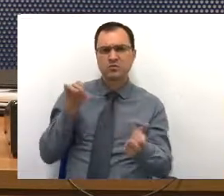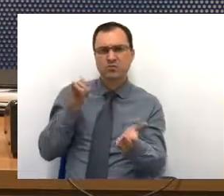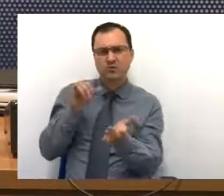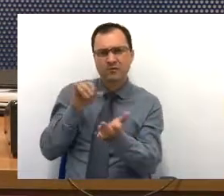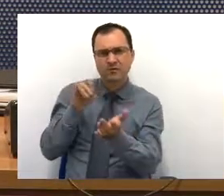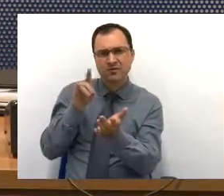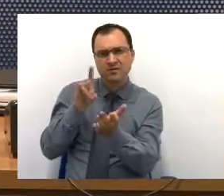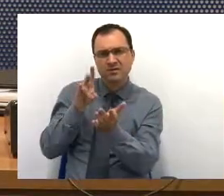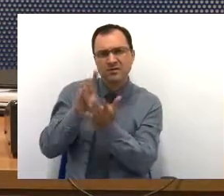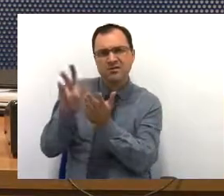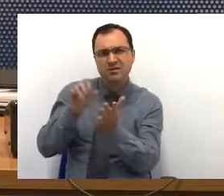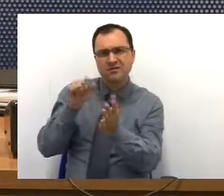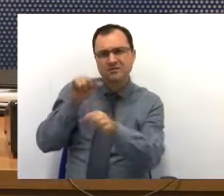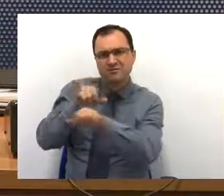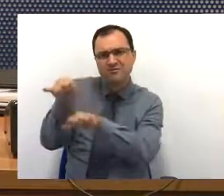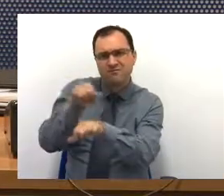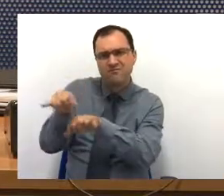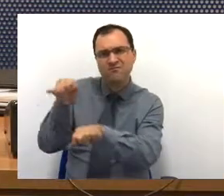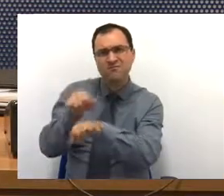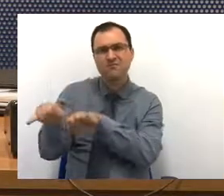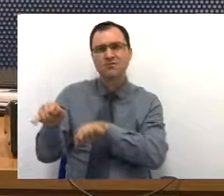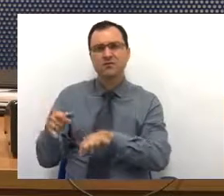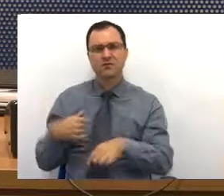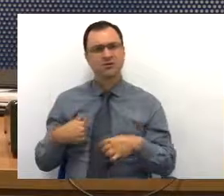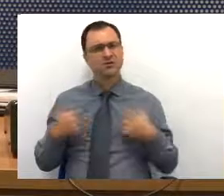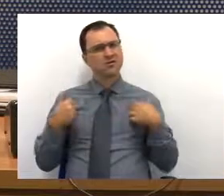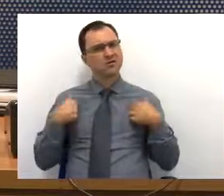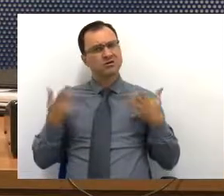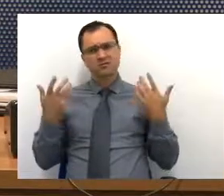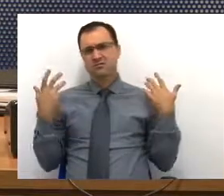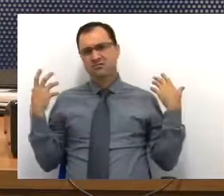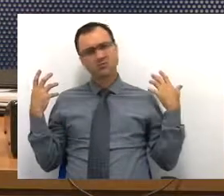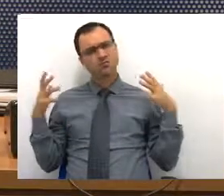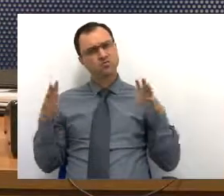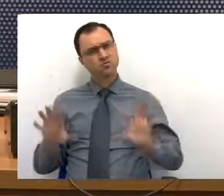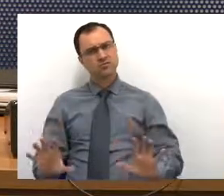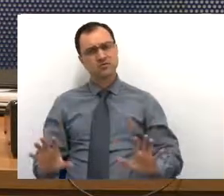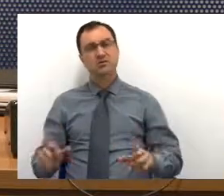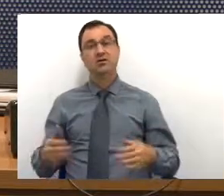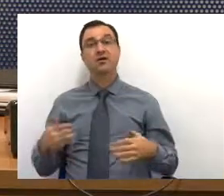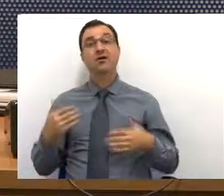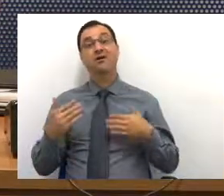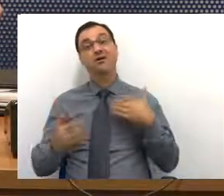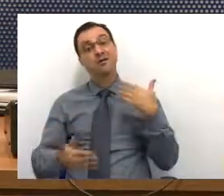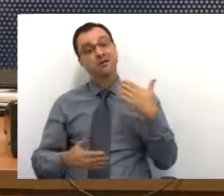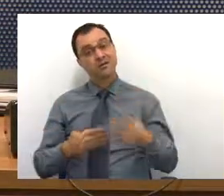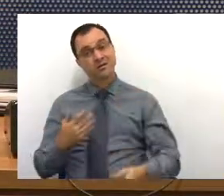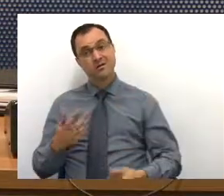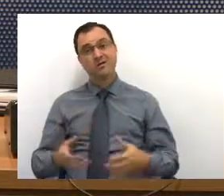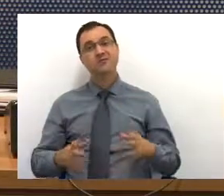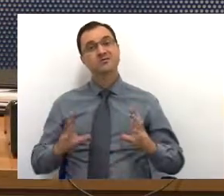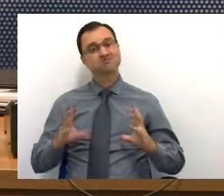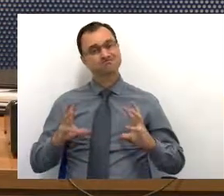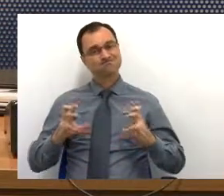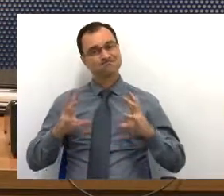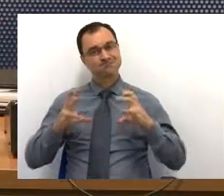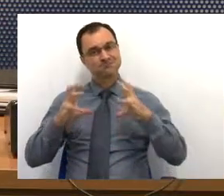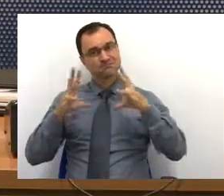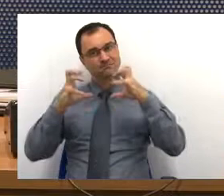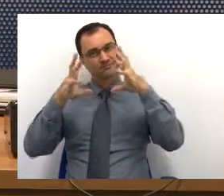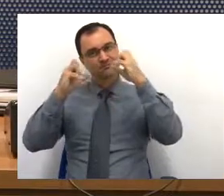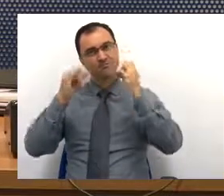de aumentar a medição, coisa assim, que a gente não aceita, e aí começa a briga, não Infelizmente,